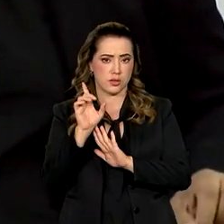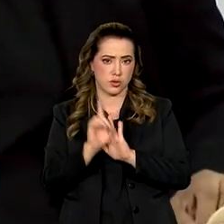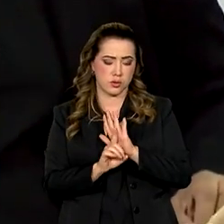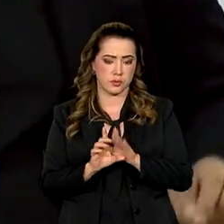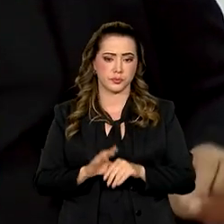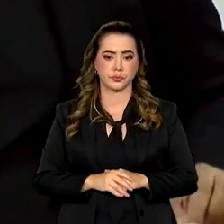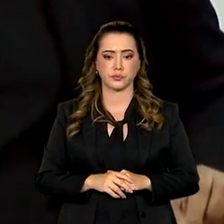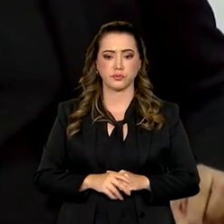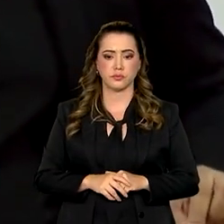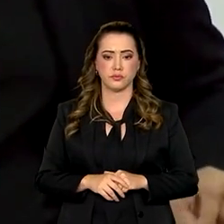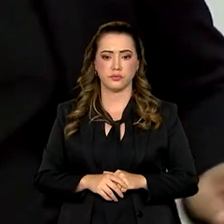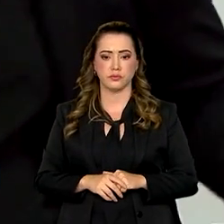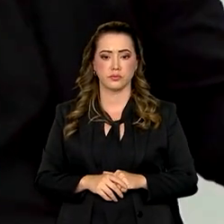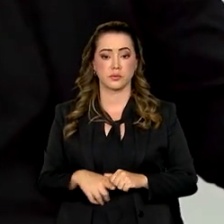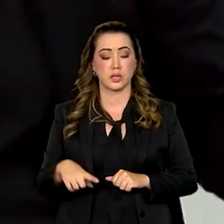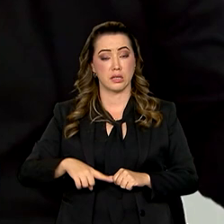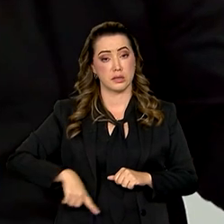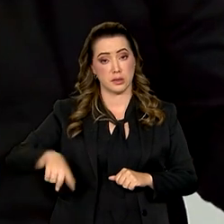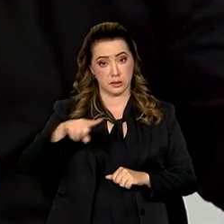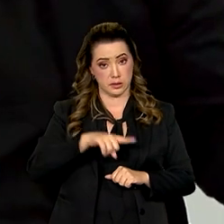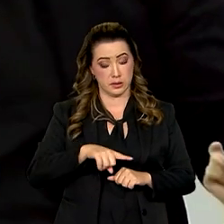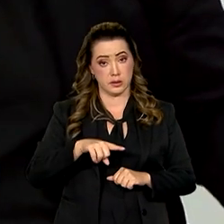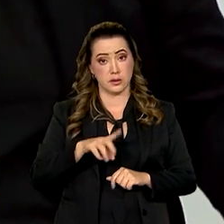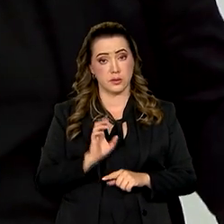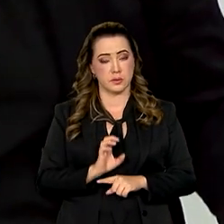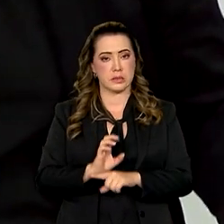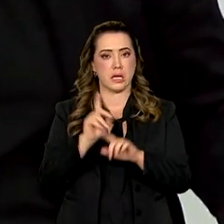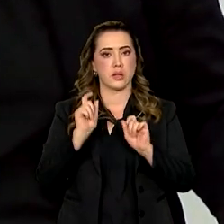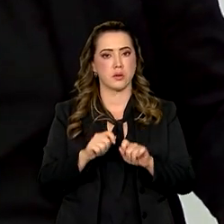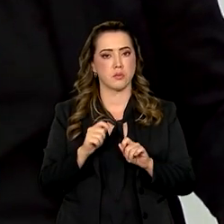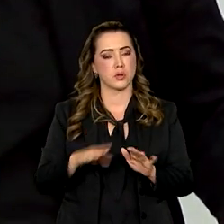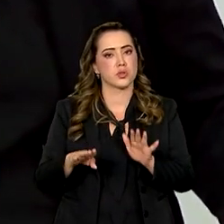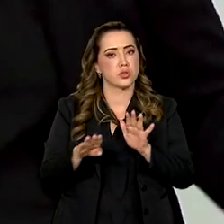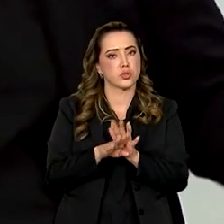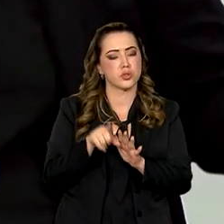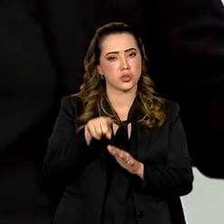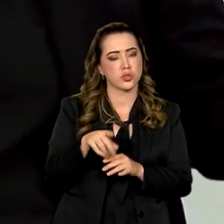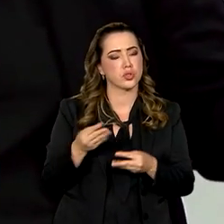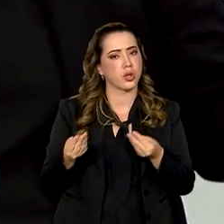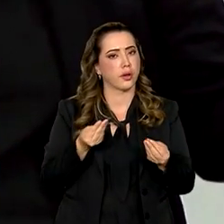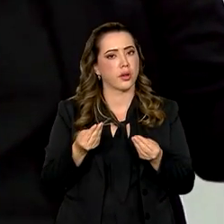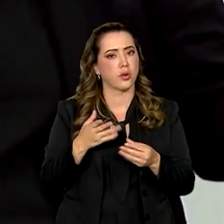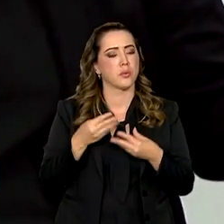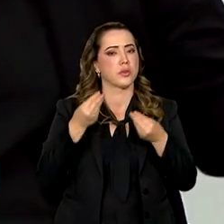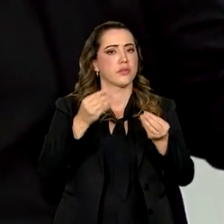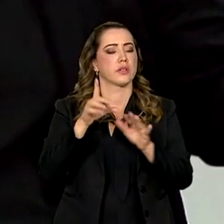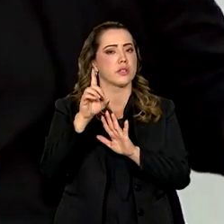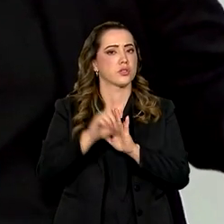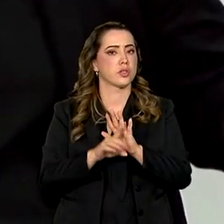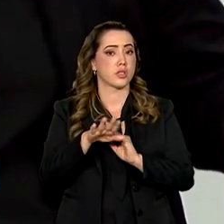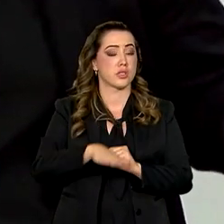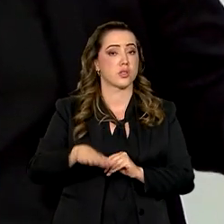Como o Estado pode chegar na ponta do sistema para garantir esse direito desses grupos específicos e outros também.